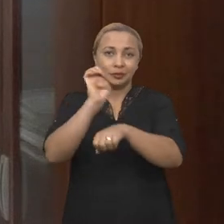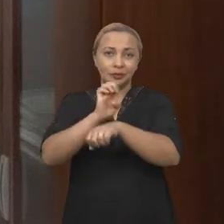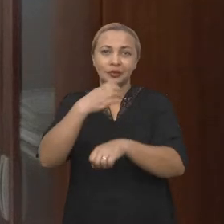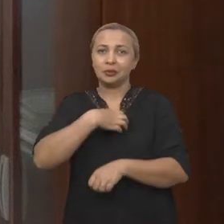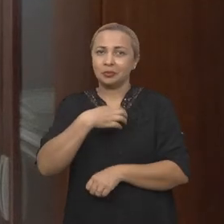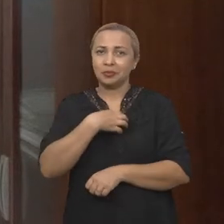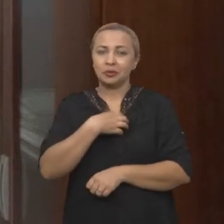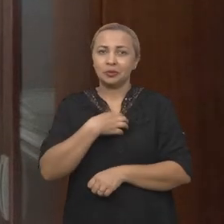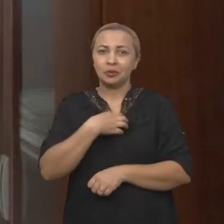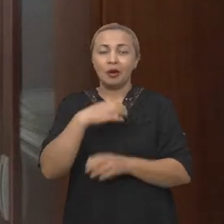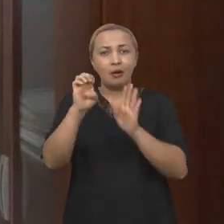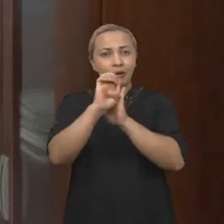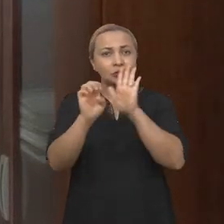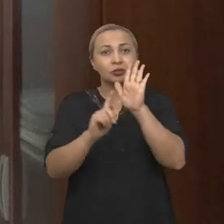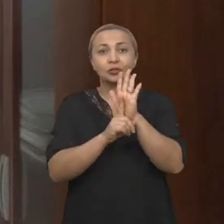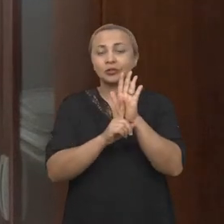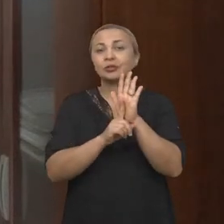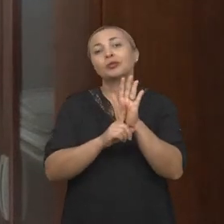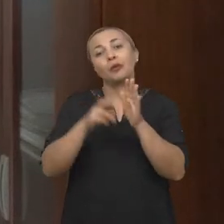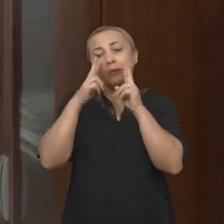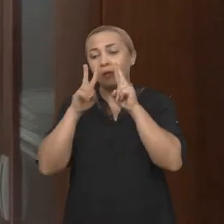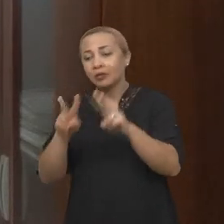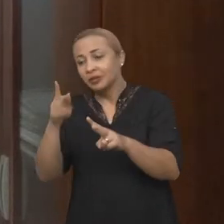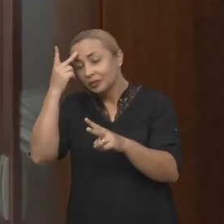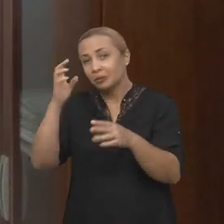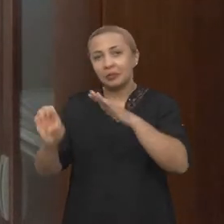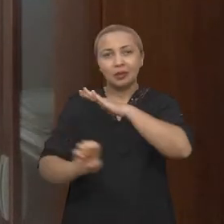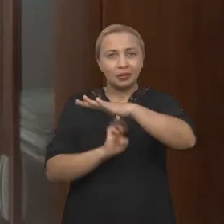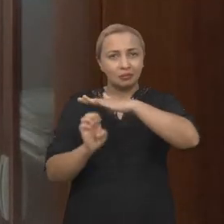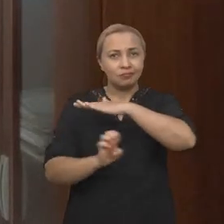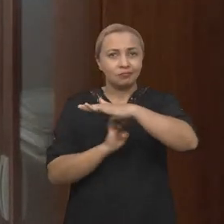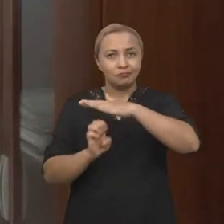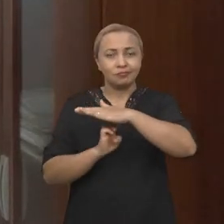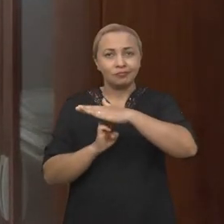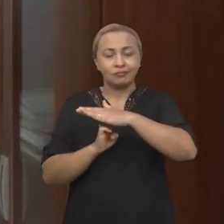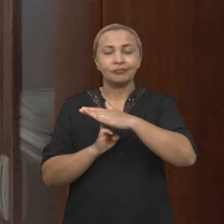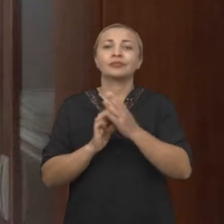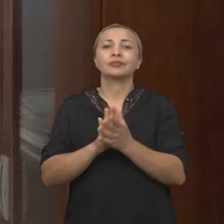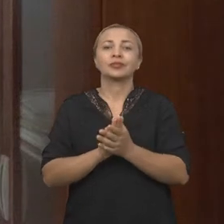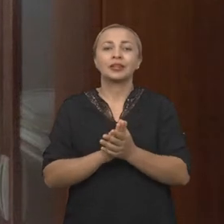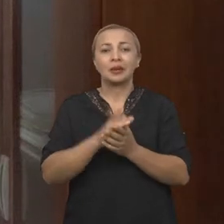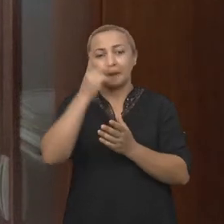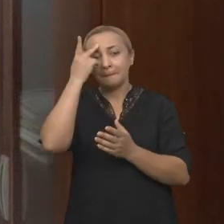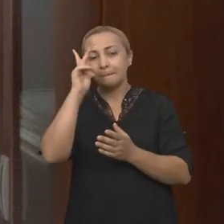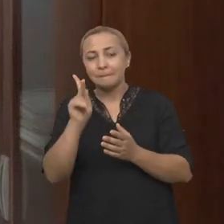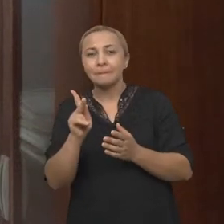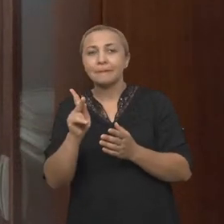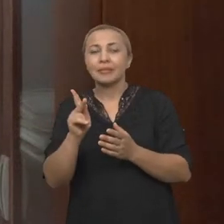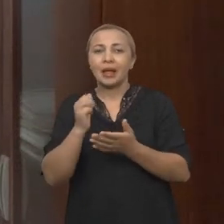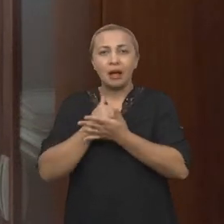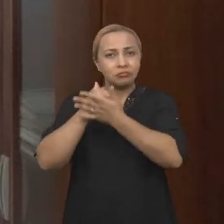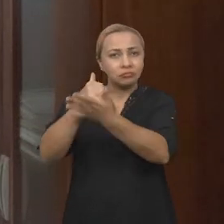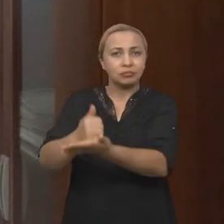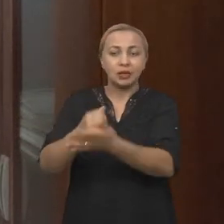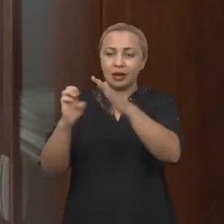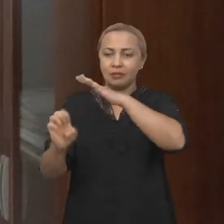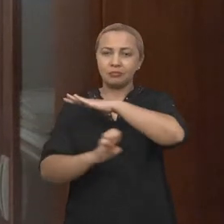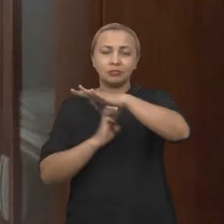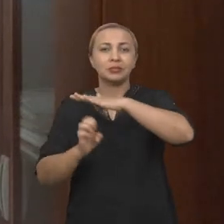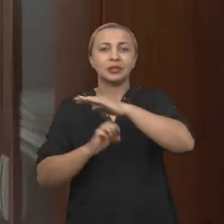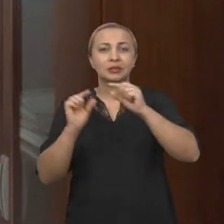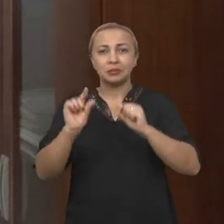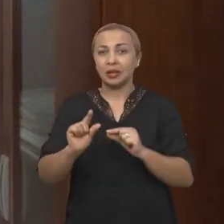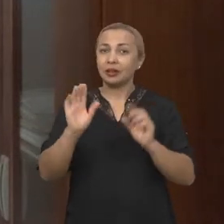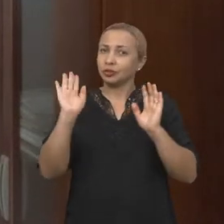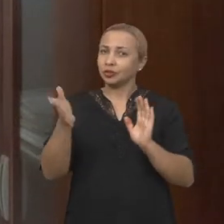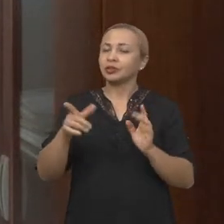Foi um edital voltado especificamente para empreendedorismo, para apoiar empresas